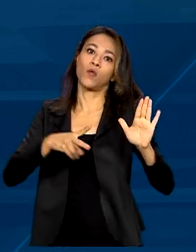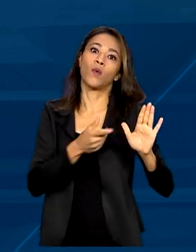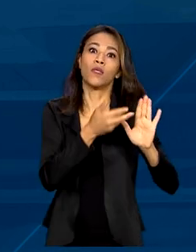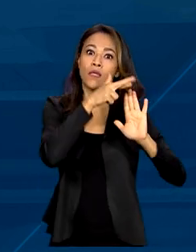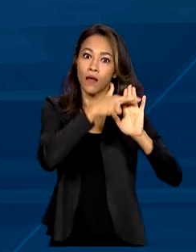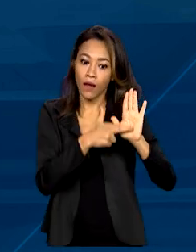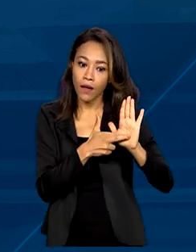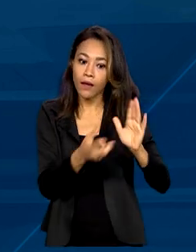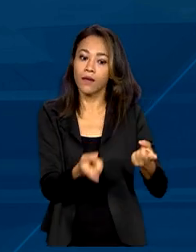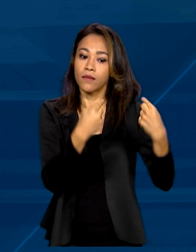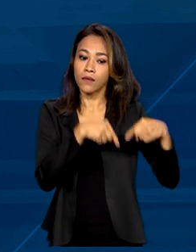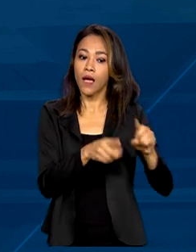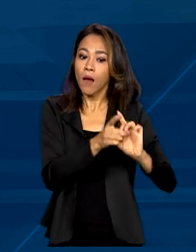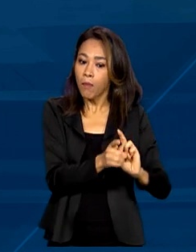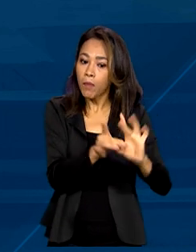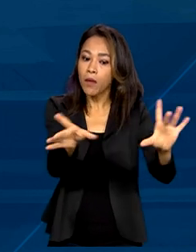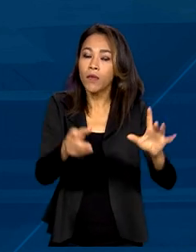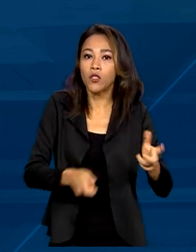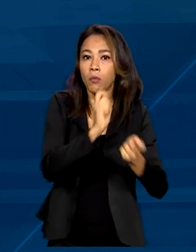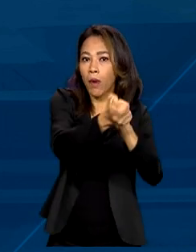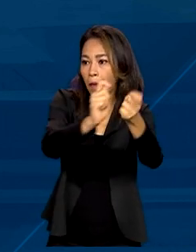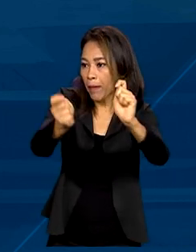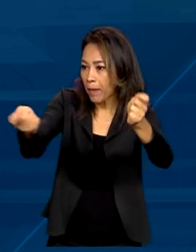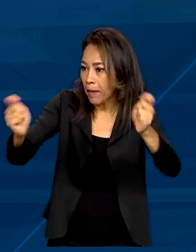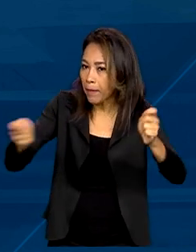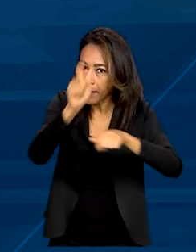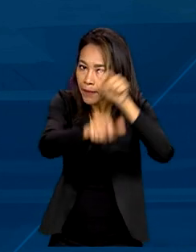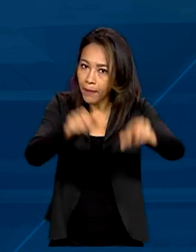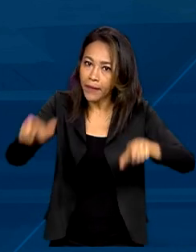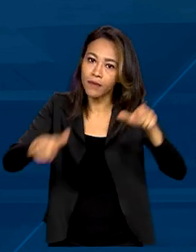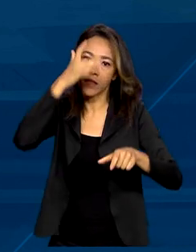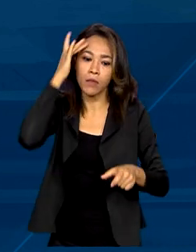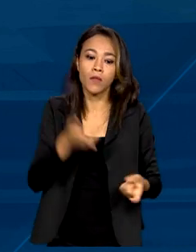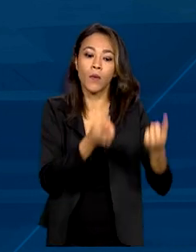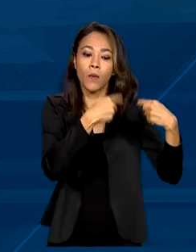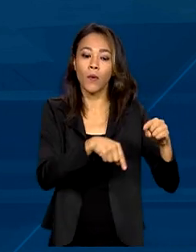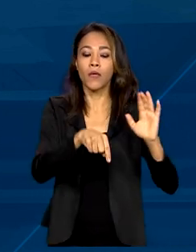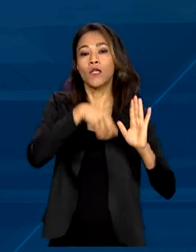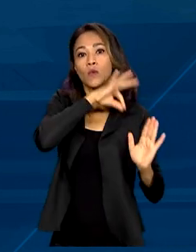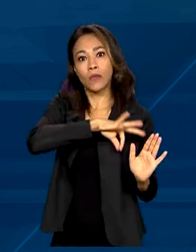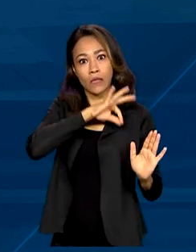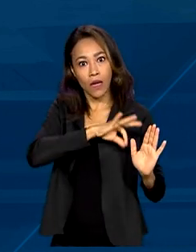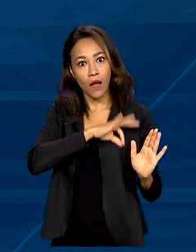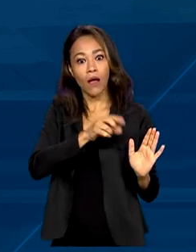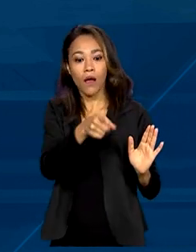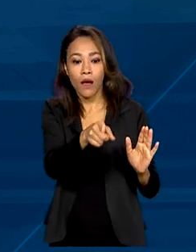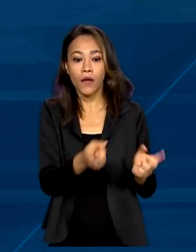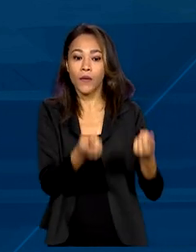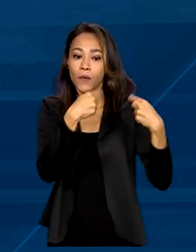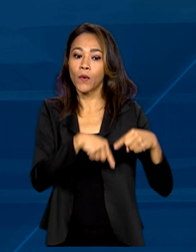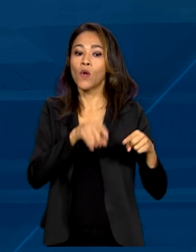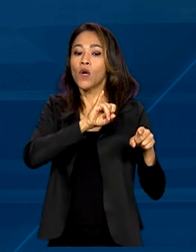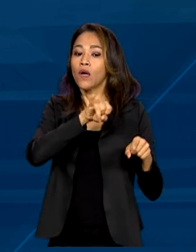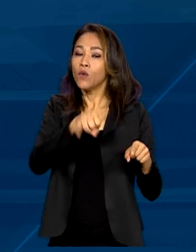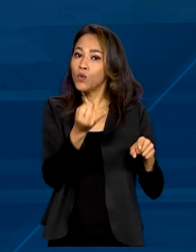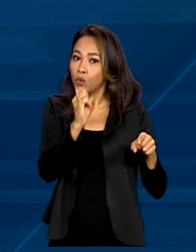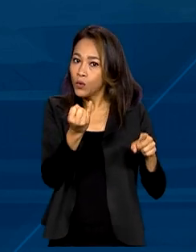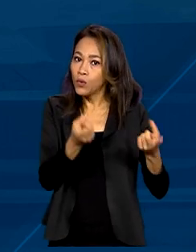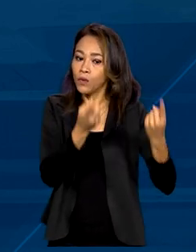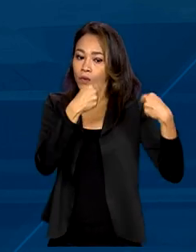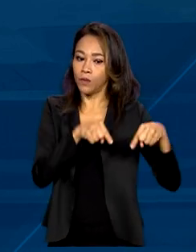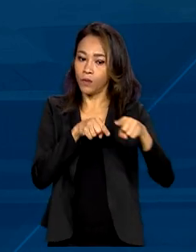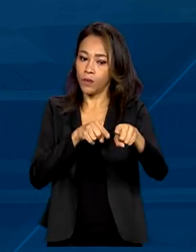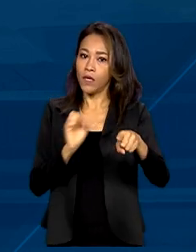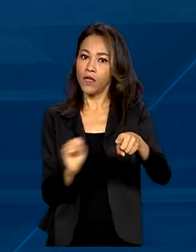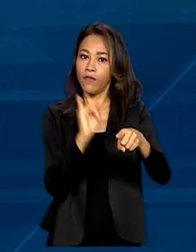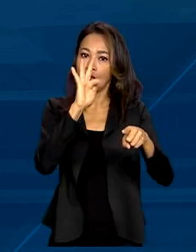o aumento das despesas com pessoal, previsões do valor do salário mínimo, da taxa básica de juros e da inflação.